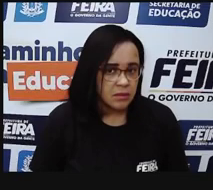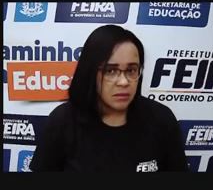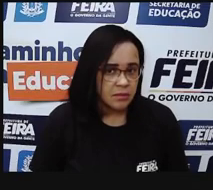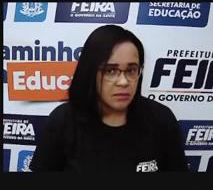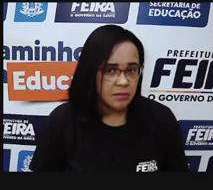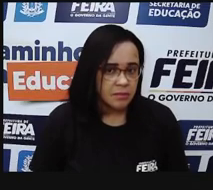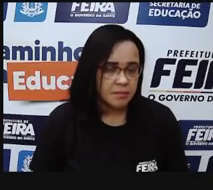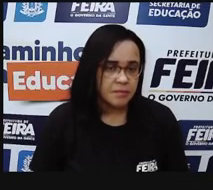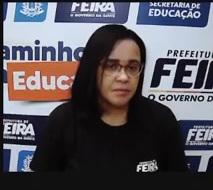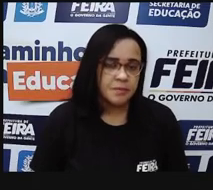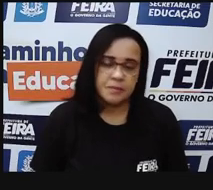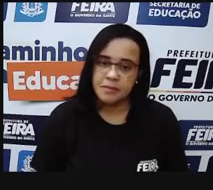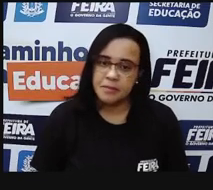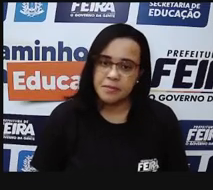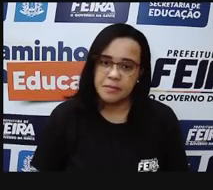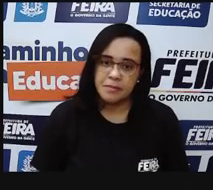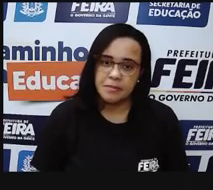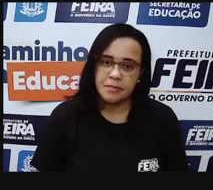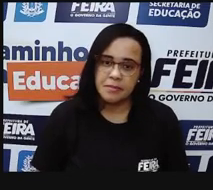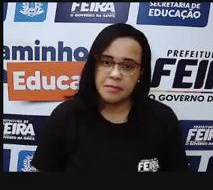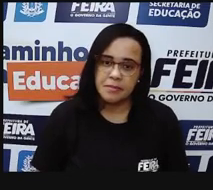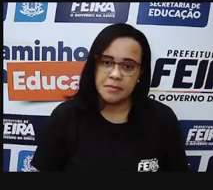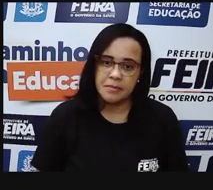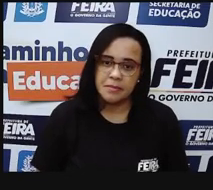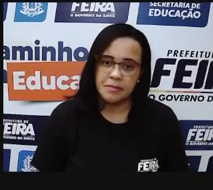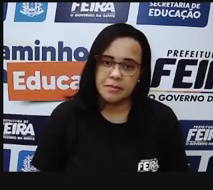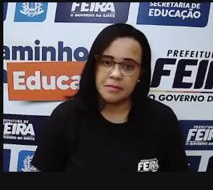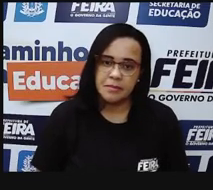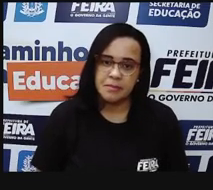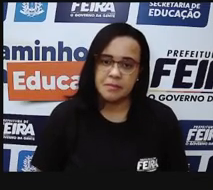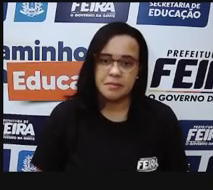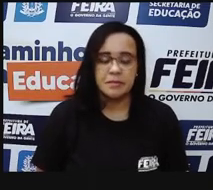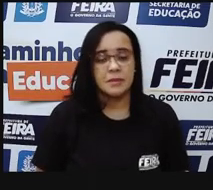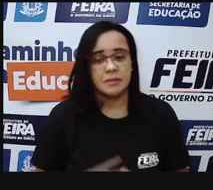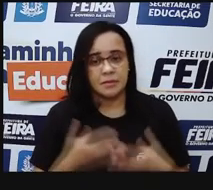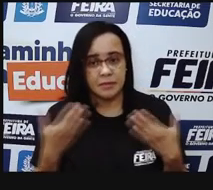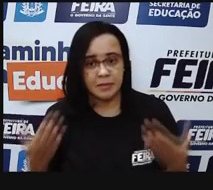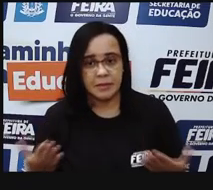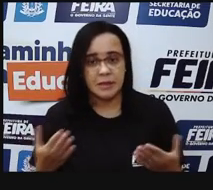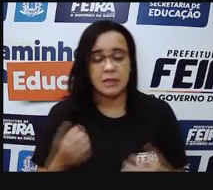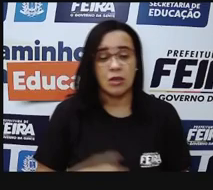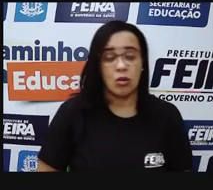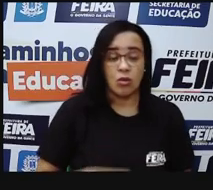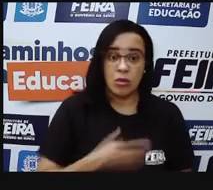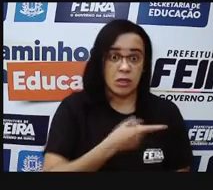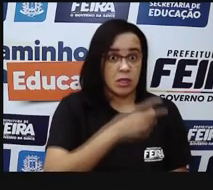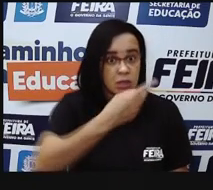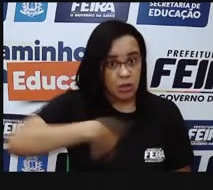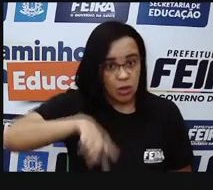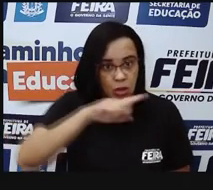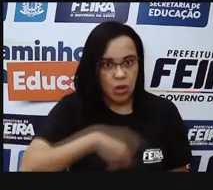geral, a gente tem uma grande quantidade de glutamato e a gente consegue reconhecer